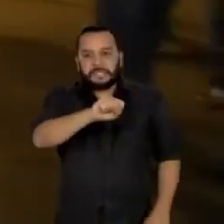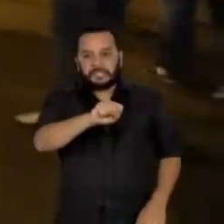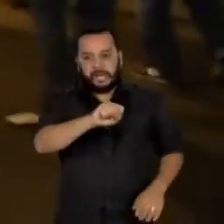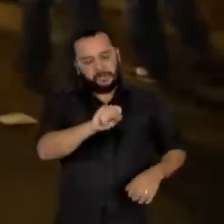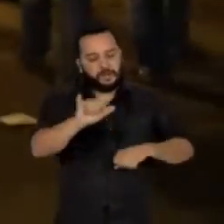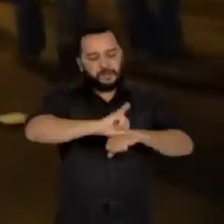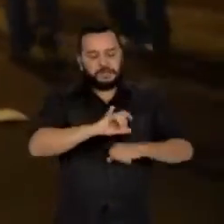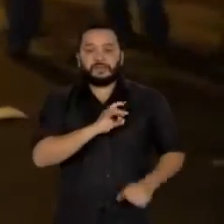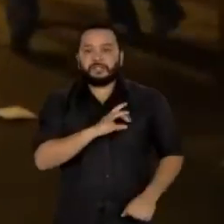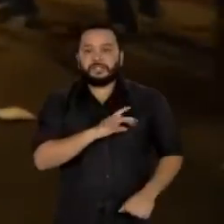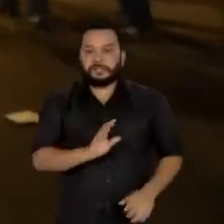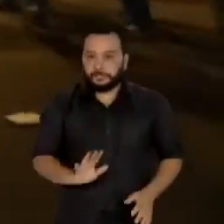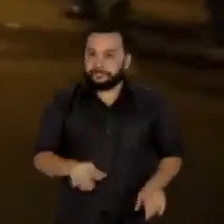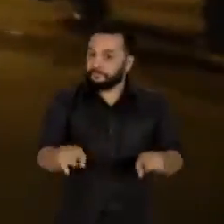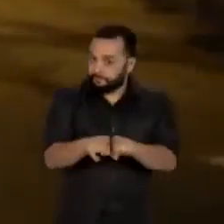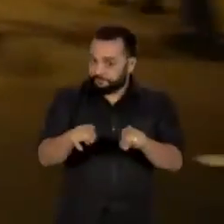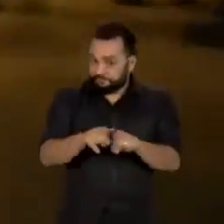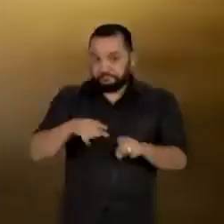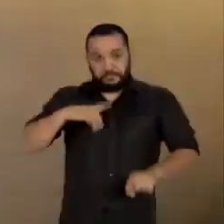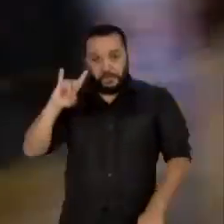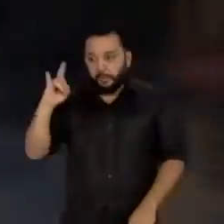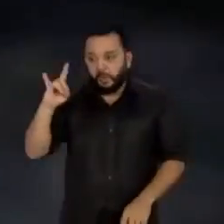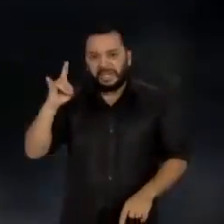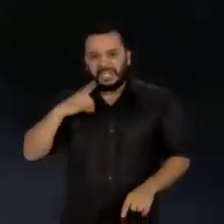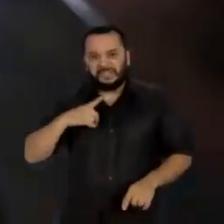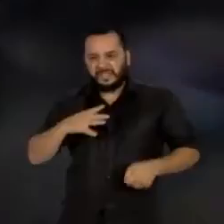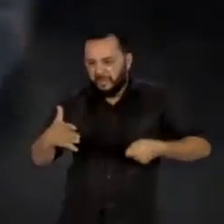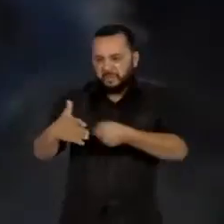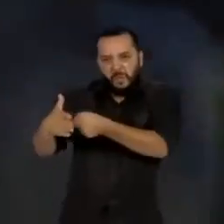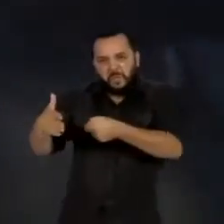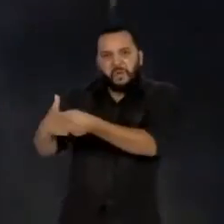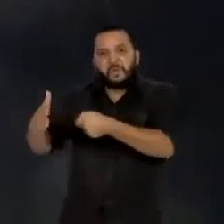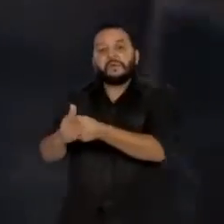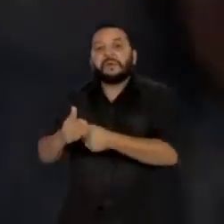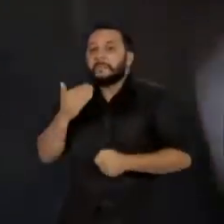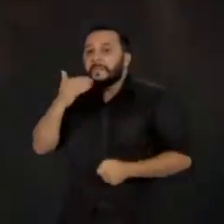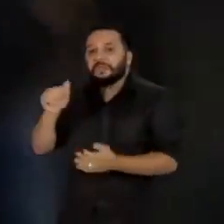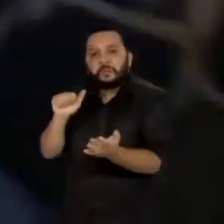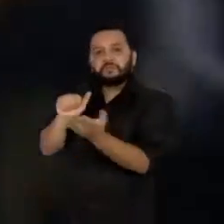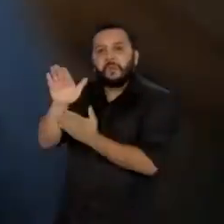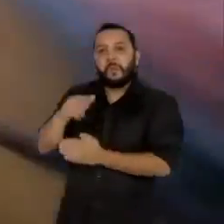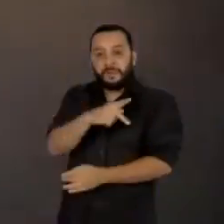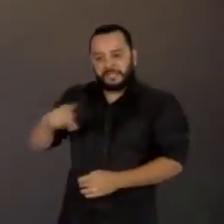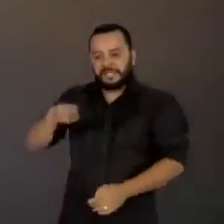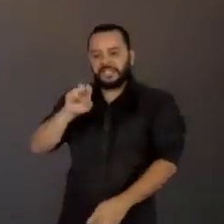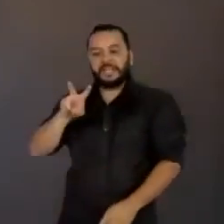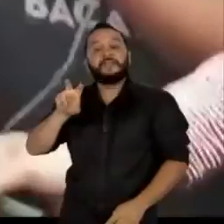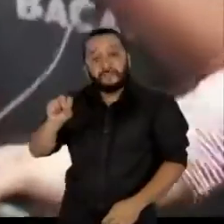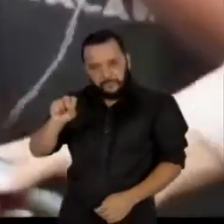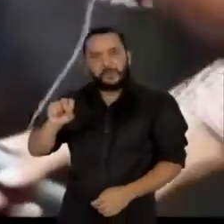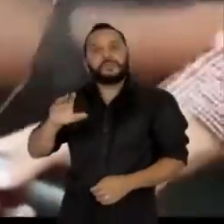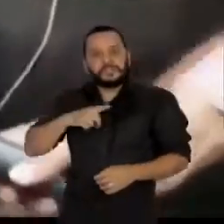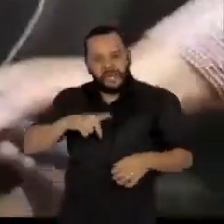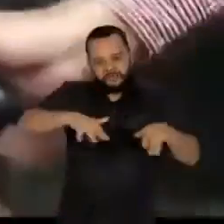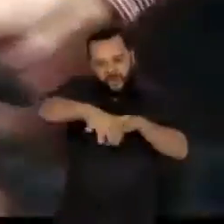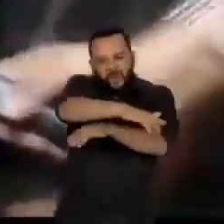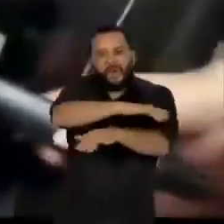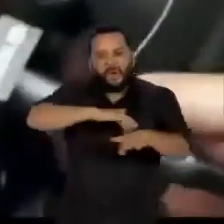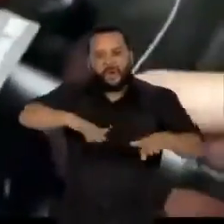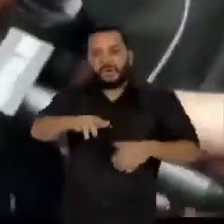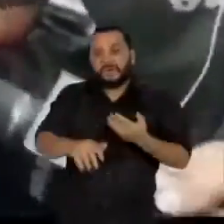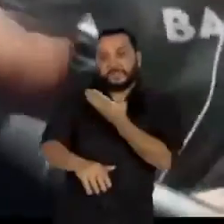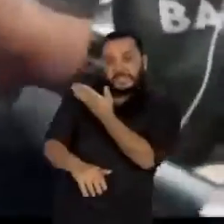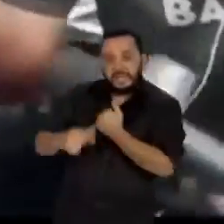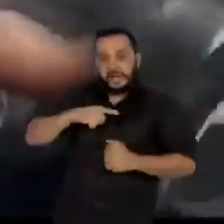Na Bolívia, a pressão pela renúncia do presidente Evo Morales fica maior a cada dia. Arce Guzman,